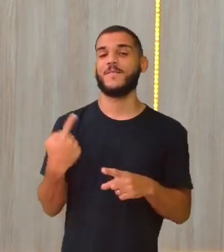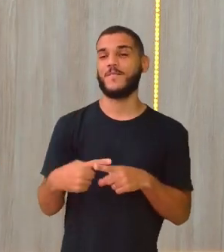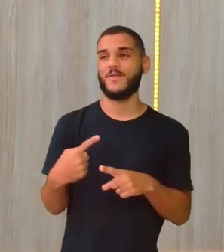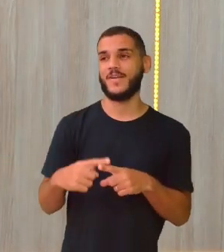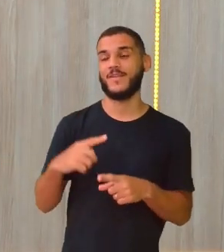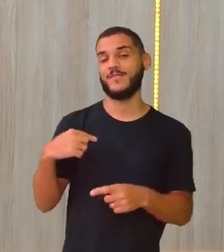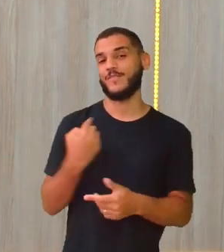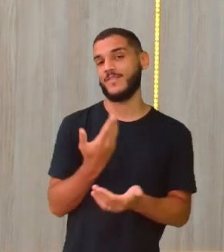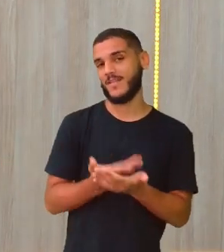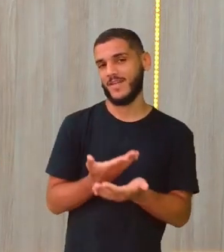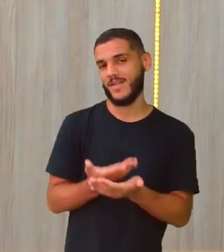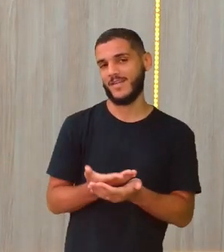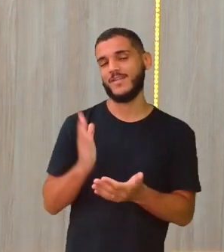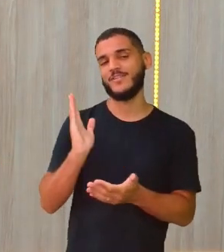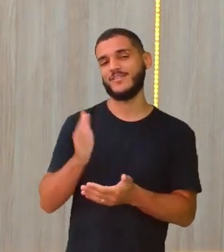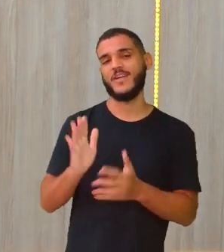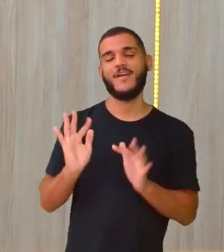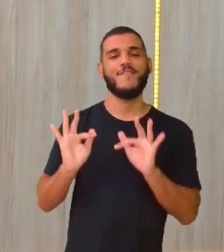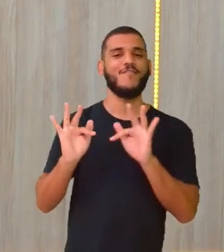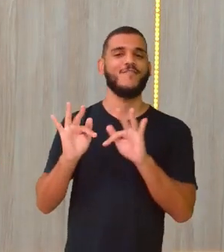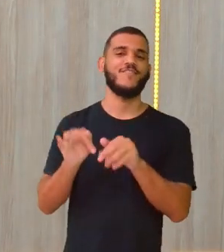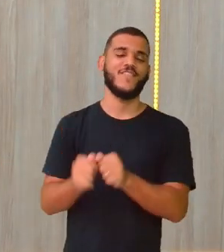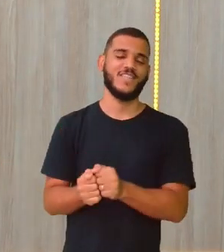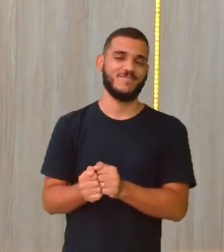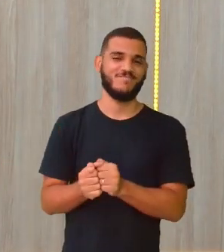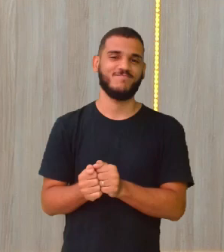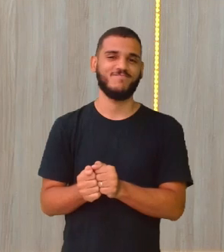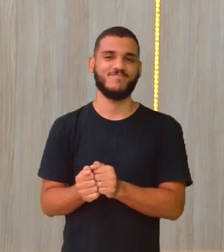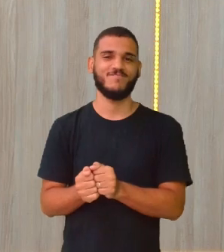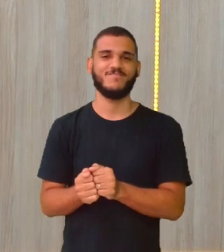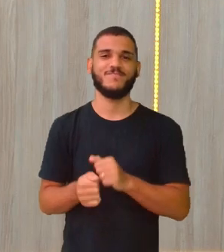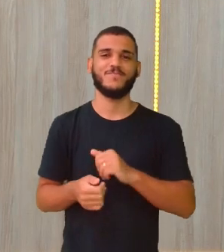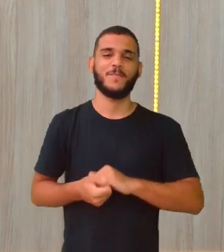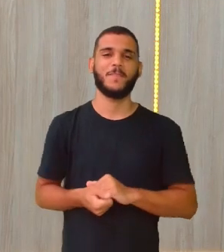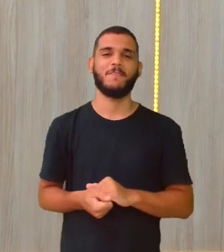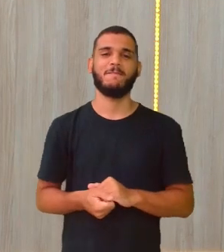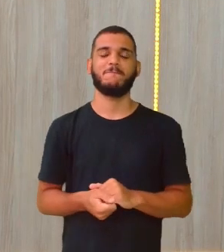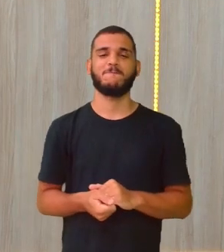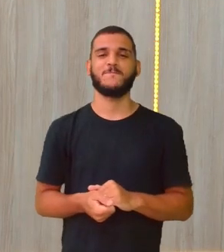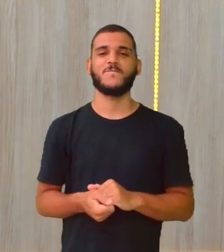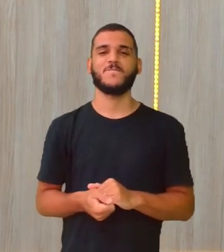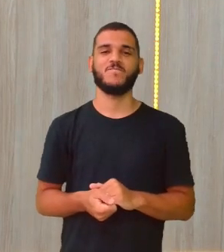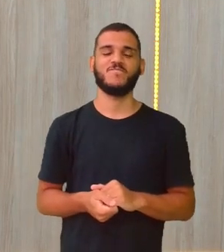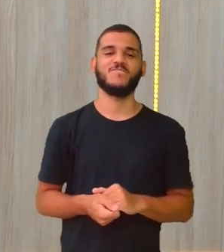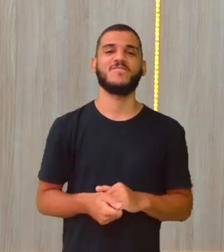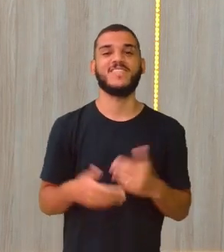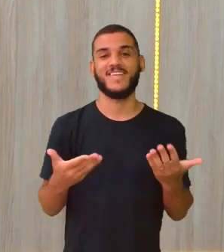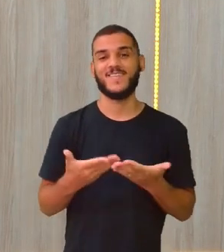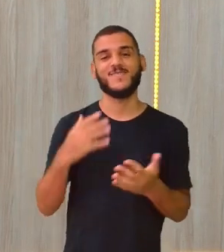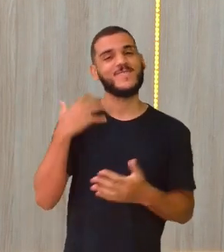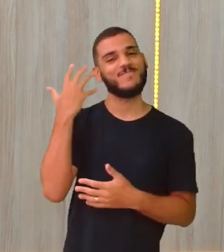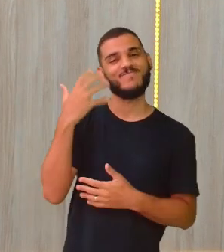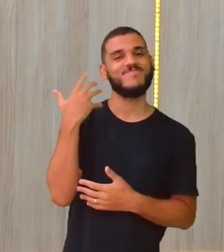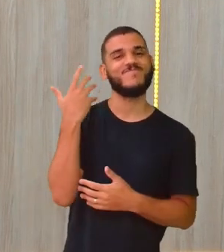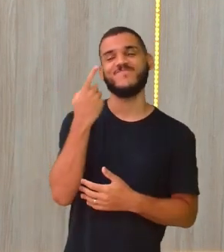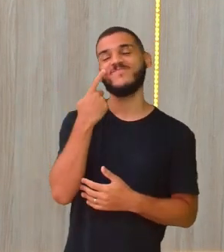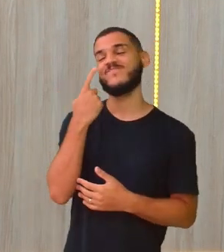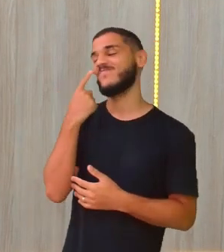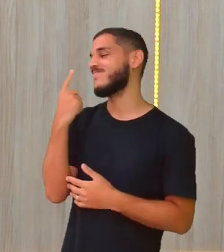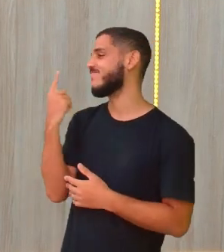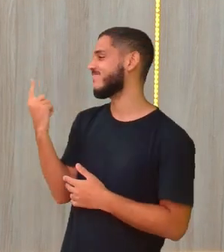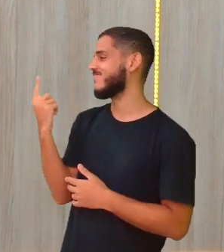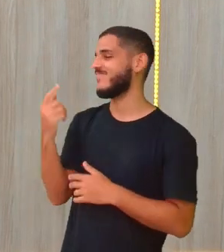a nossa aula já está se encerrando. Pisaram no meu pé. Pisaram no meu pé.